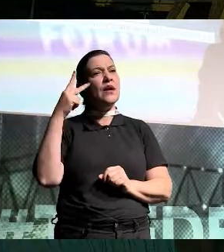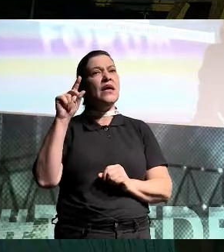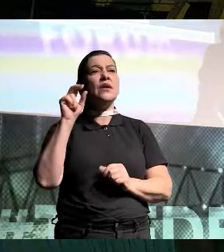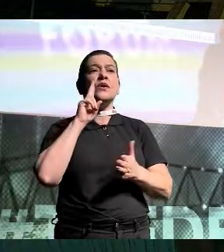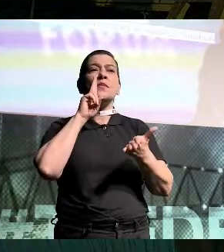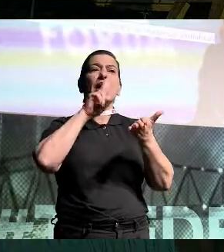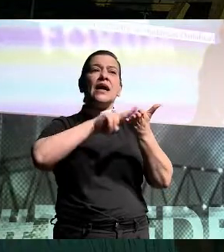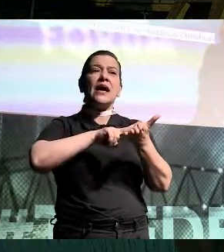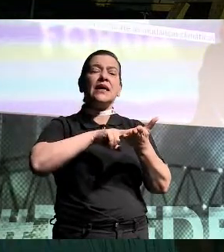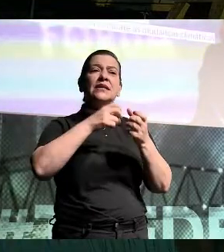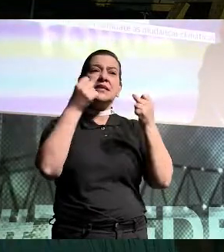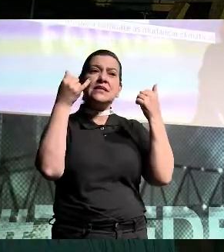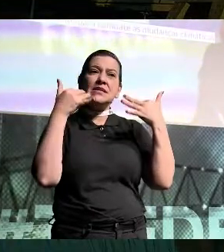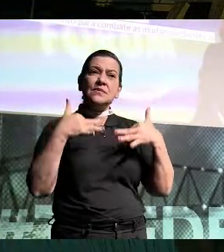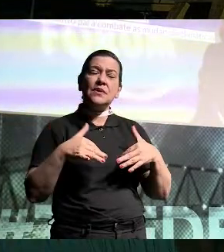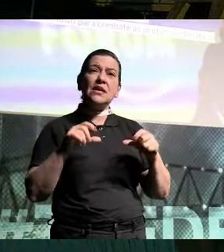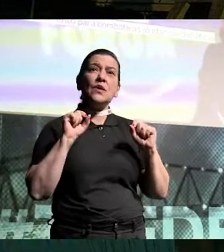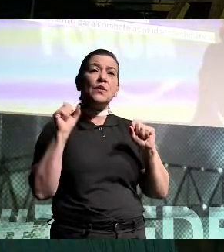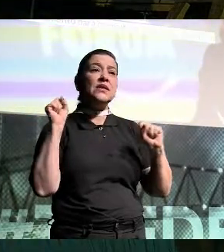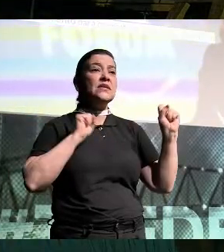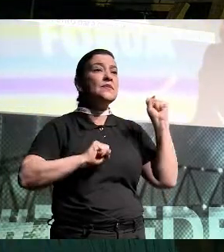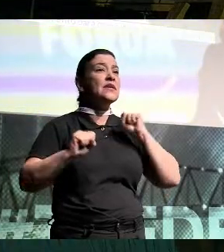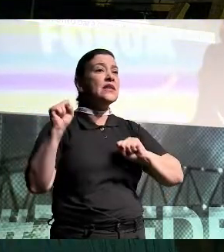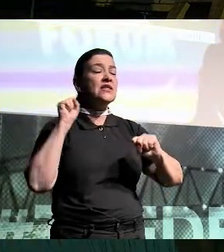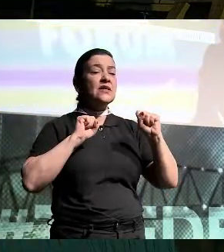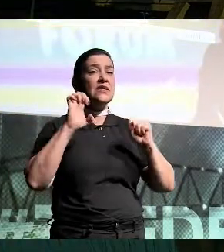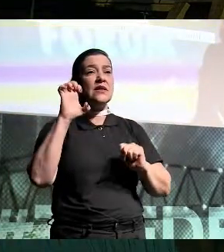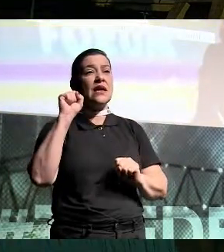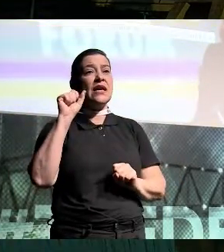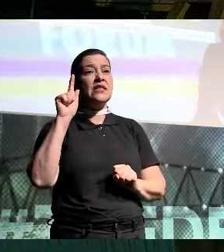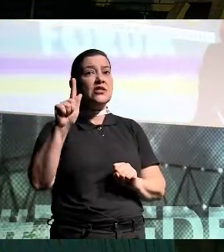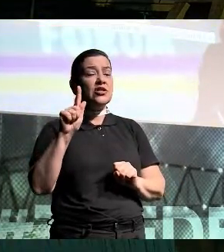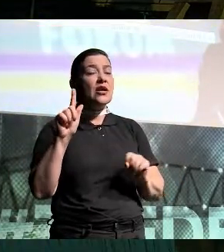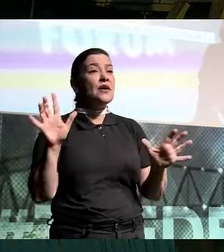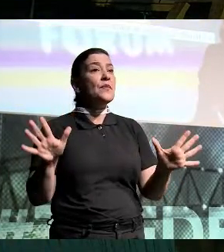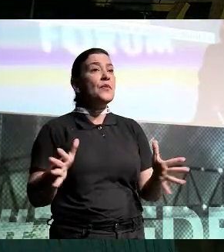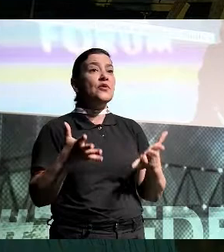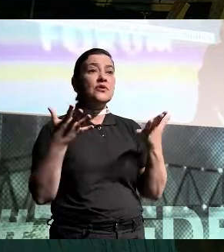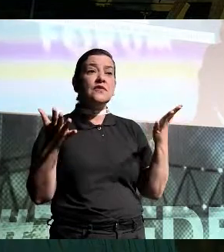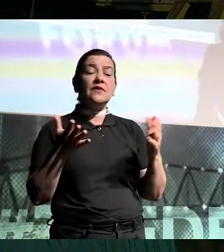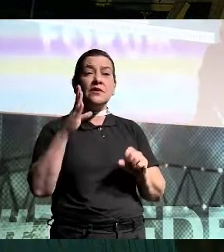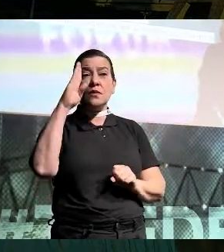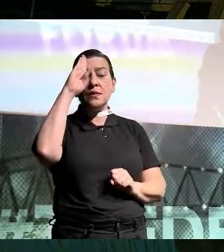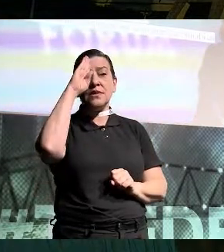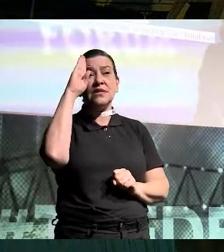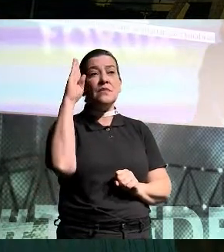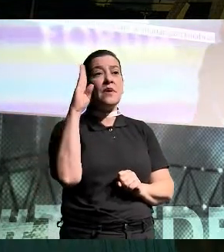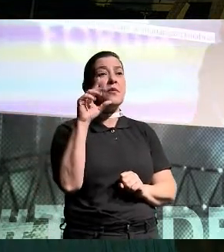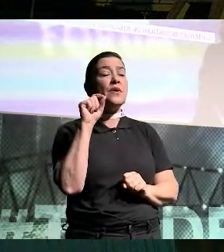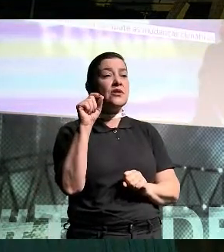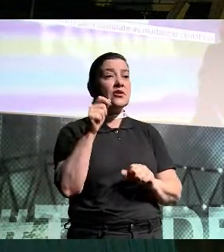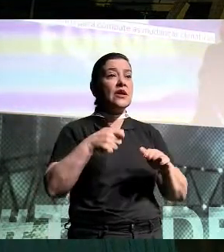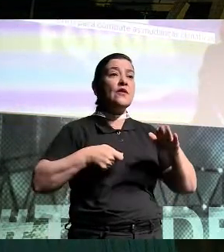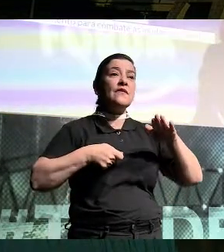carta que fala sobre o panorama e as expectativas sobre a OSG, motivando, mas principalmente motivando os investidores a